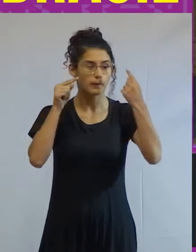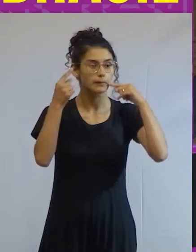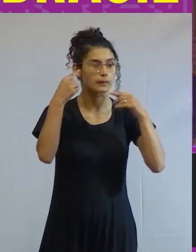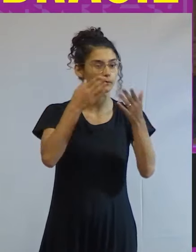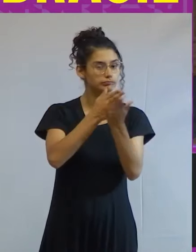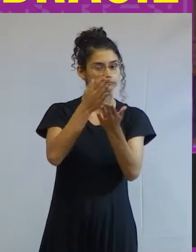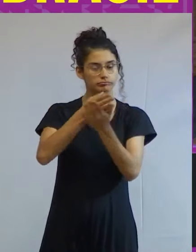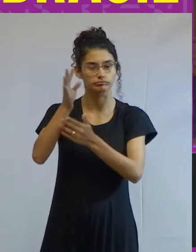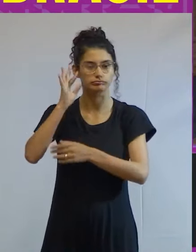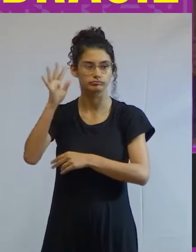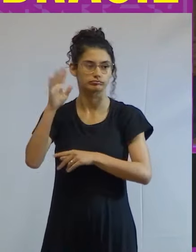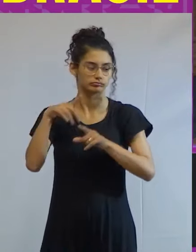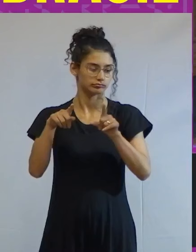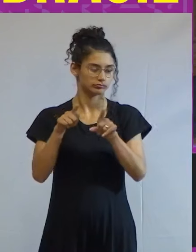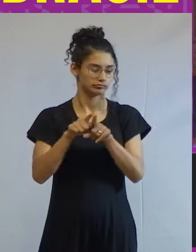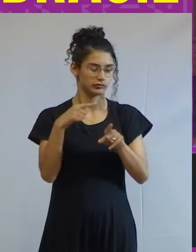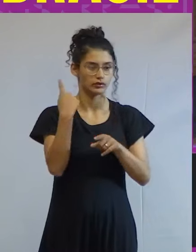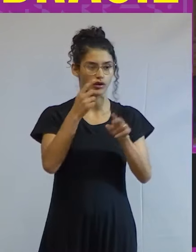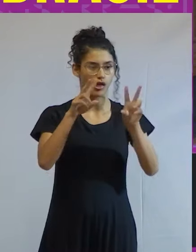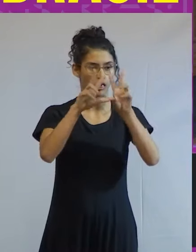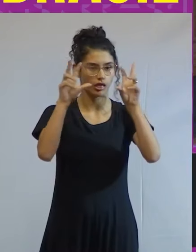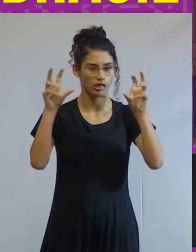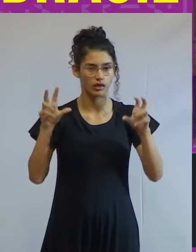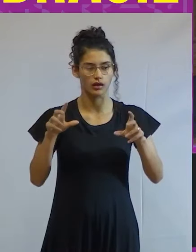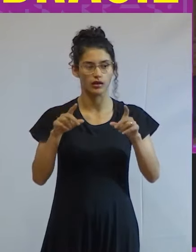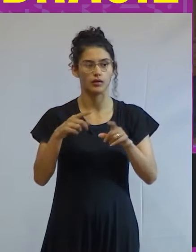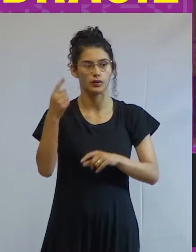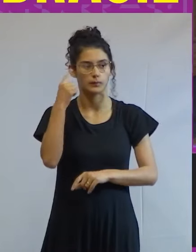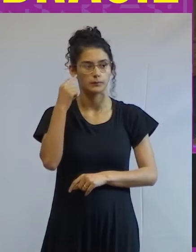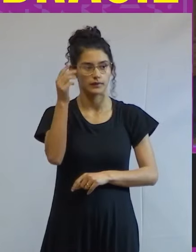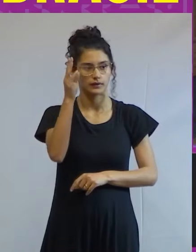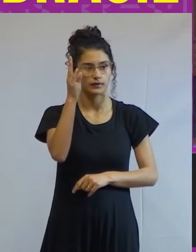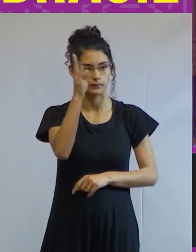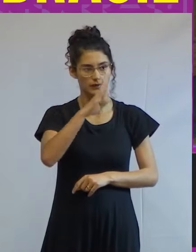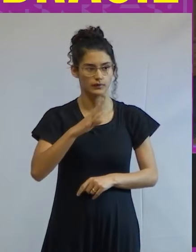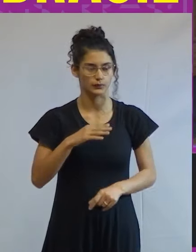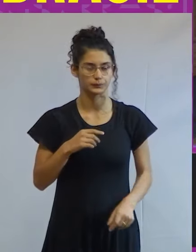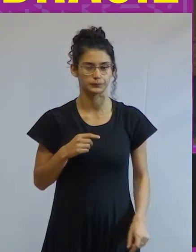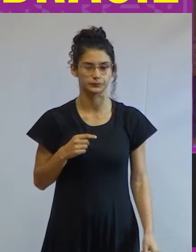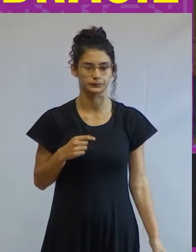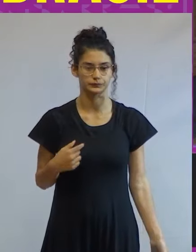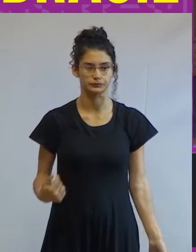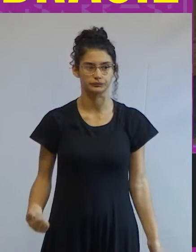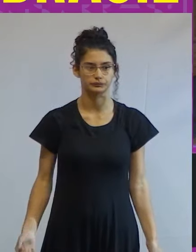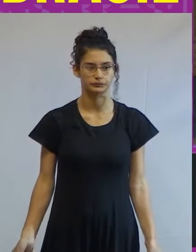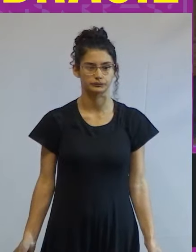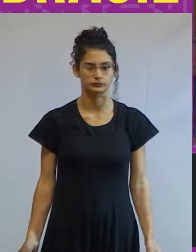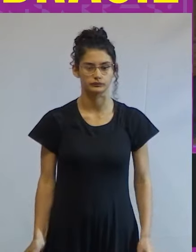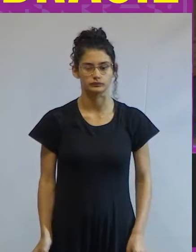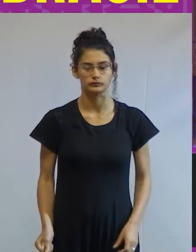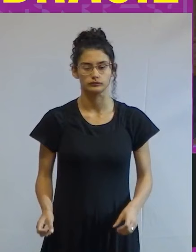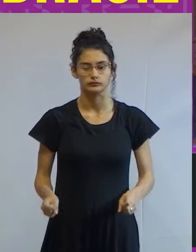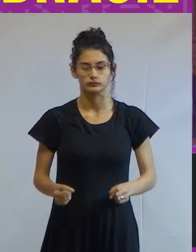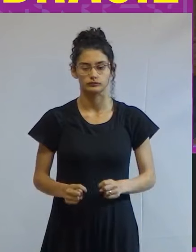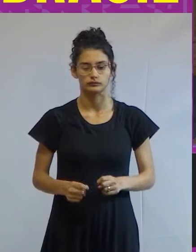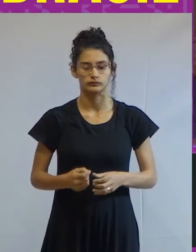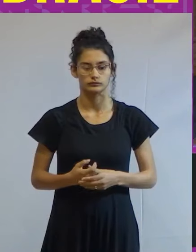caminhos para reflexão nessa temática do USP Pensa Brasil. E, na noite de hoje,